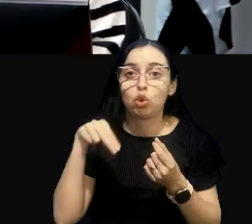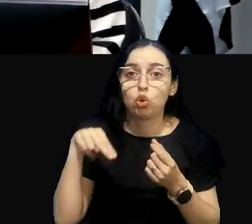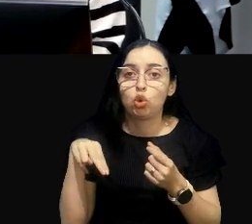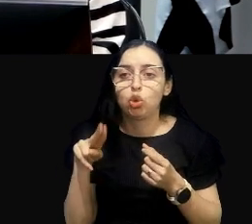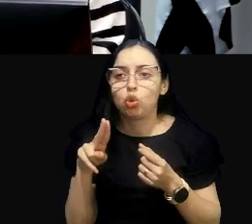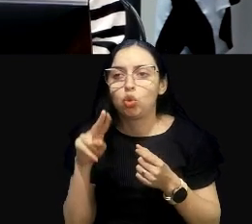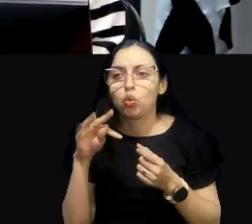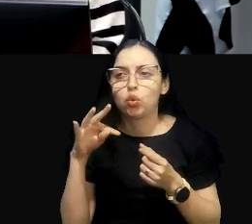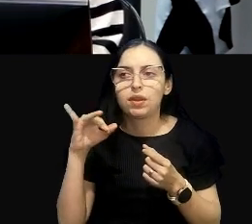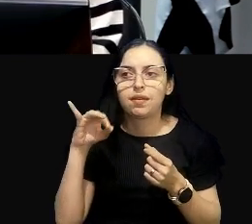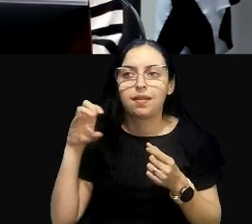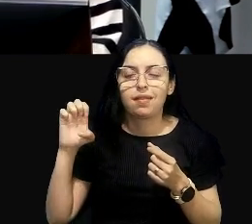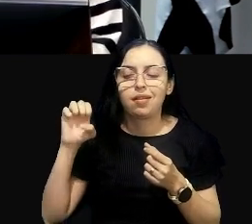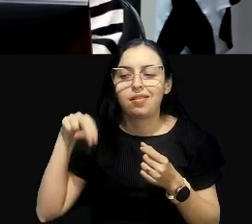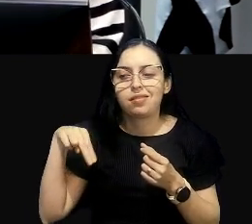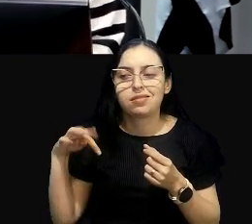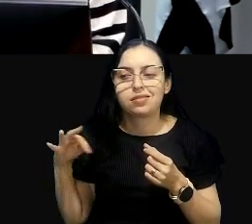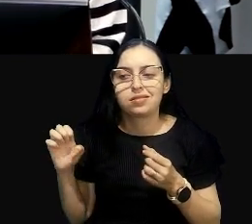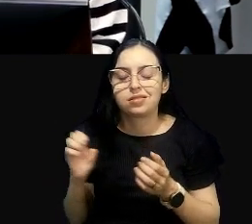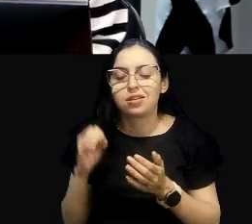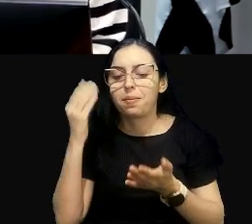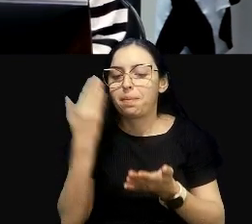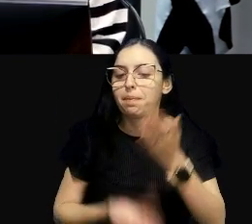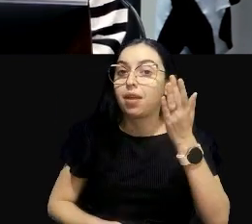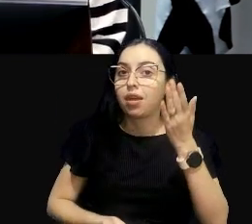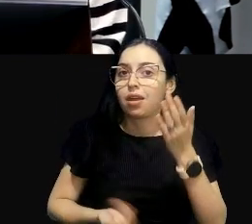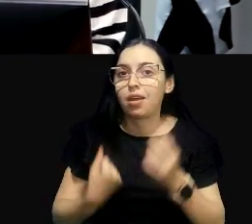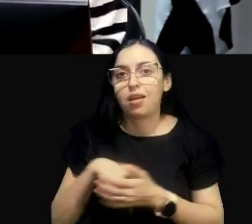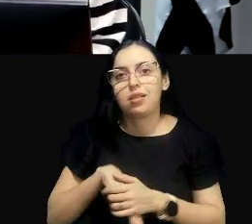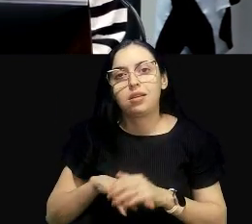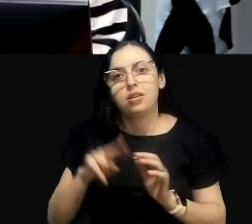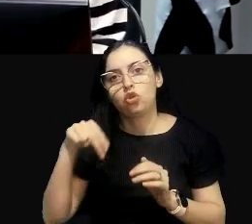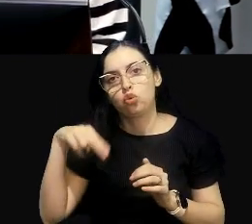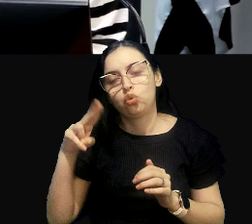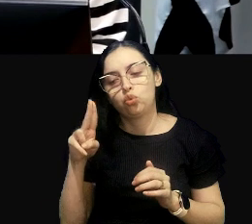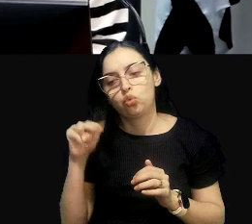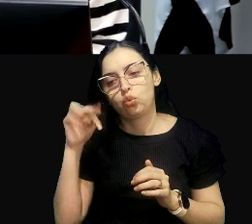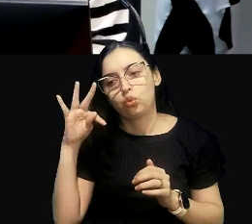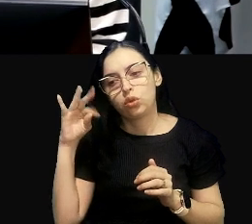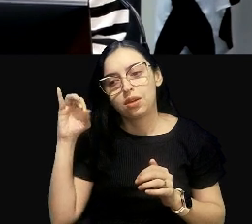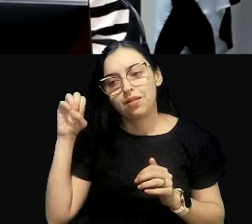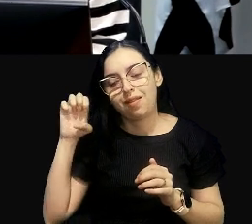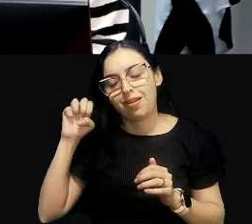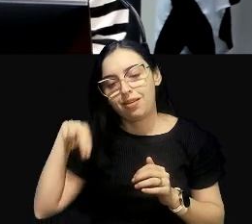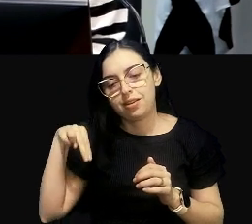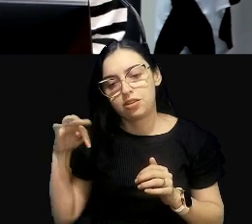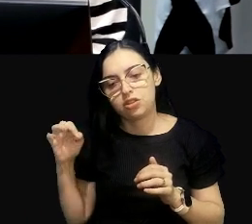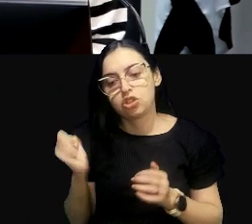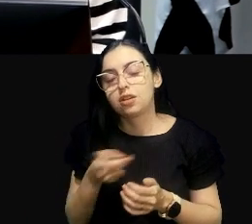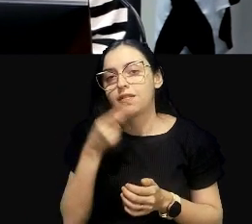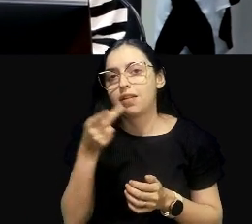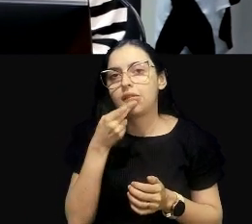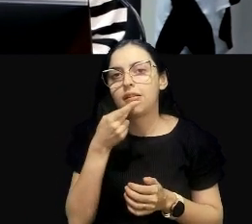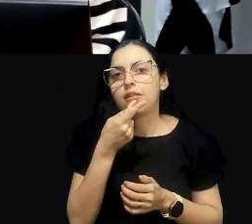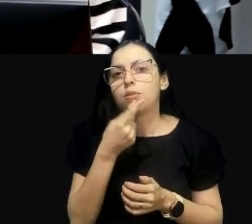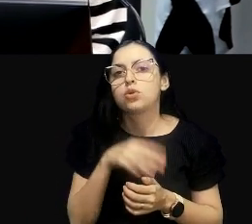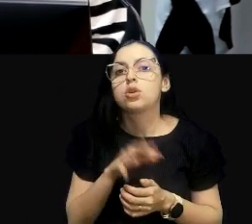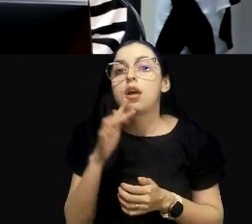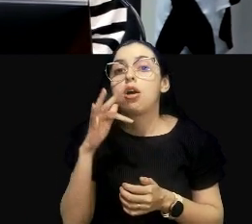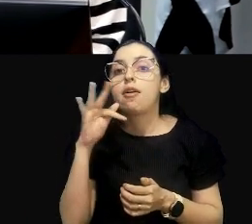perdas, né, nutricionais, em relação à flora, já falamos, em fauna, na questão das